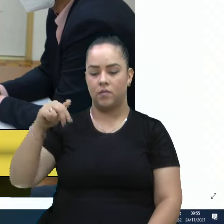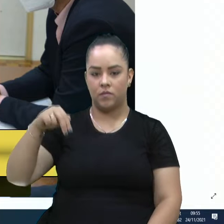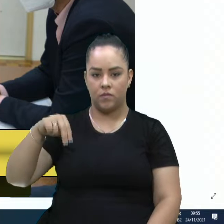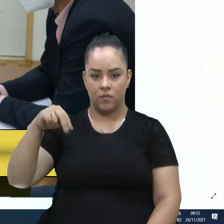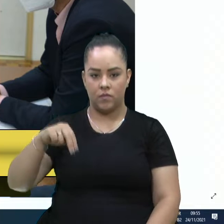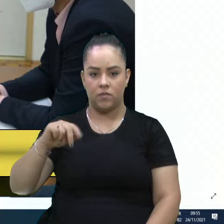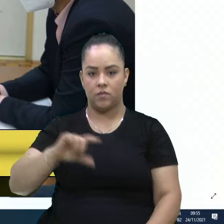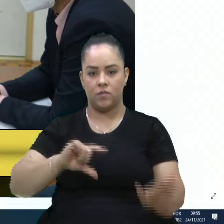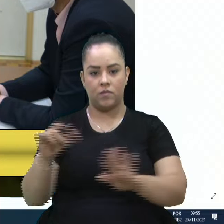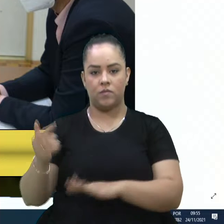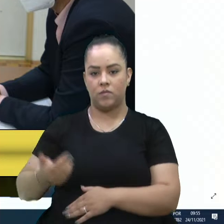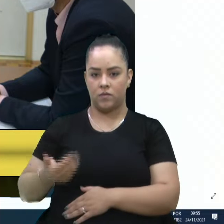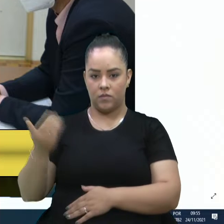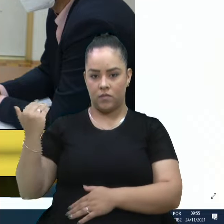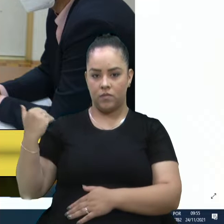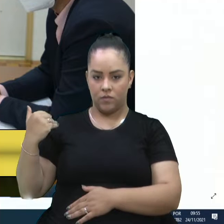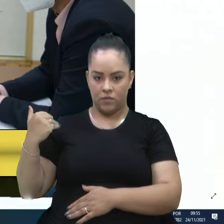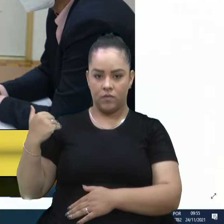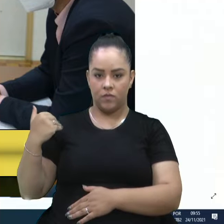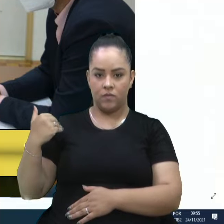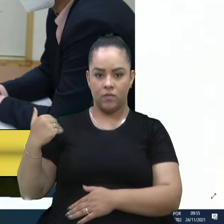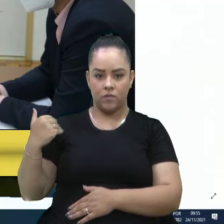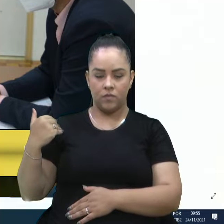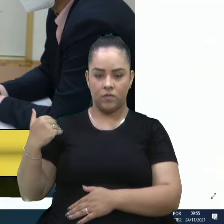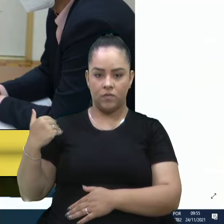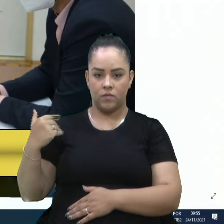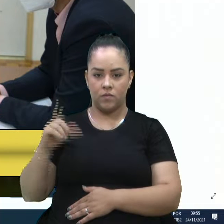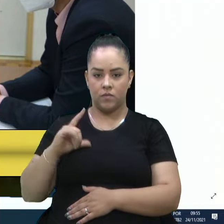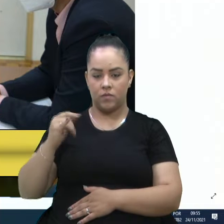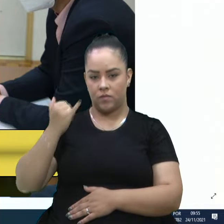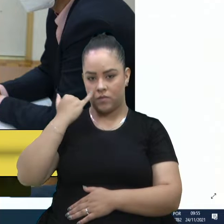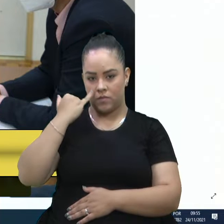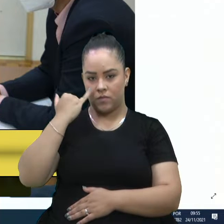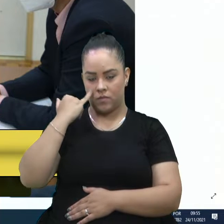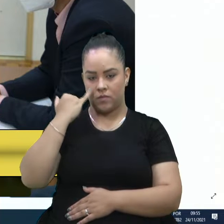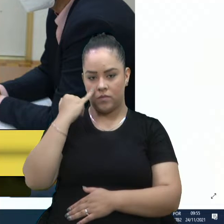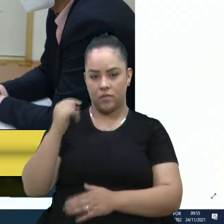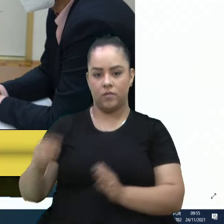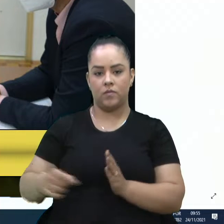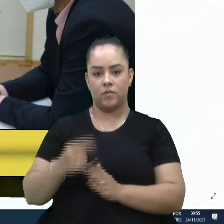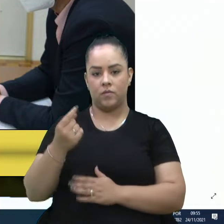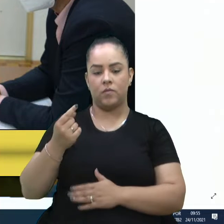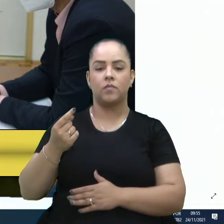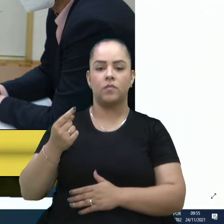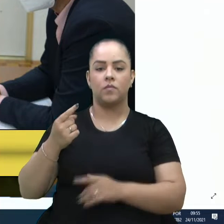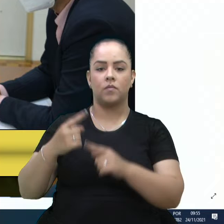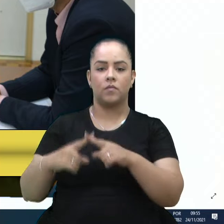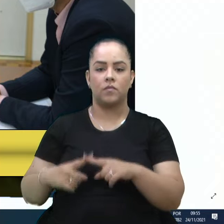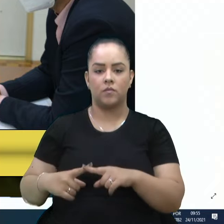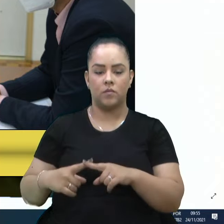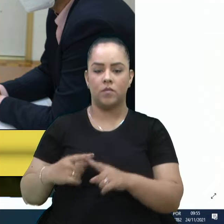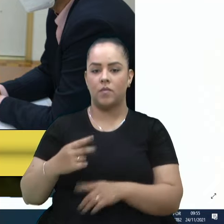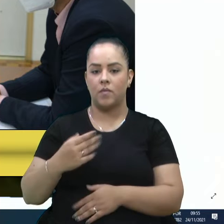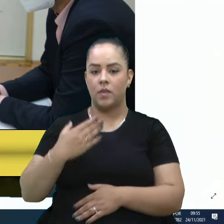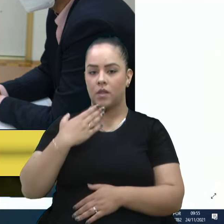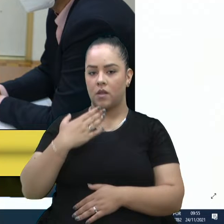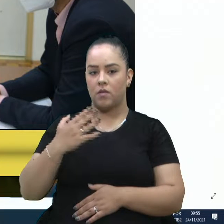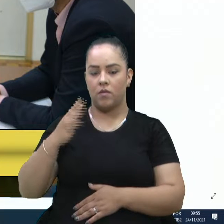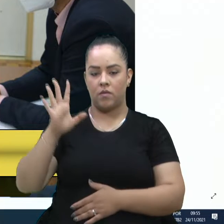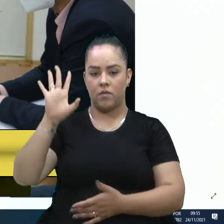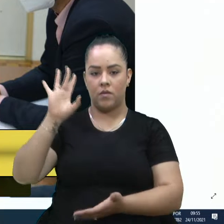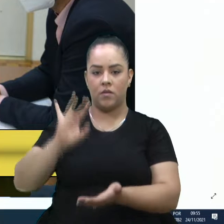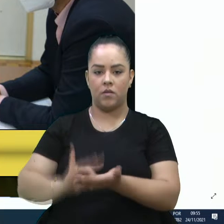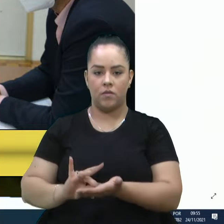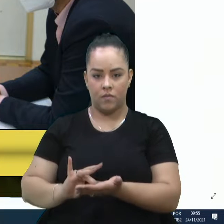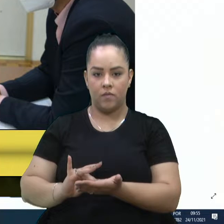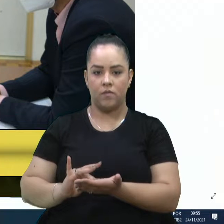semana passada, recebi a informação que, pela primeira vez, o pedido oficial está